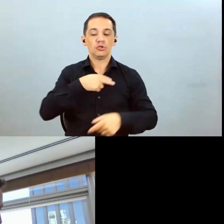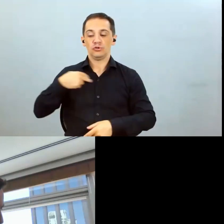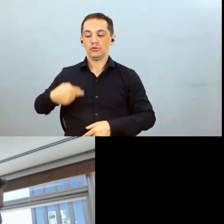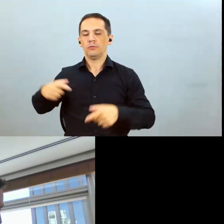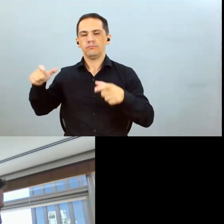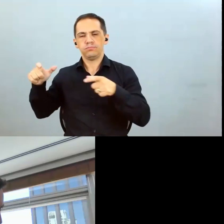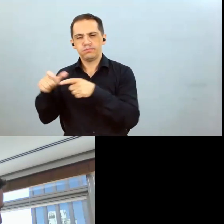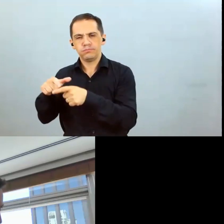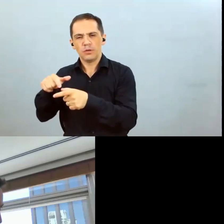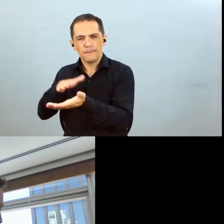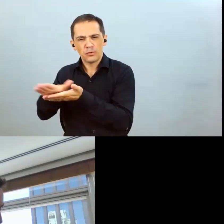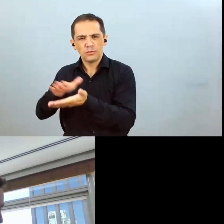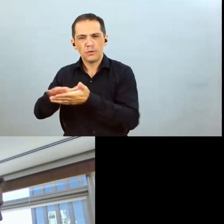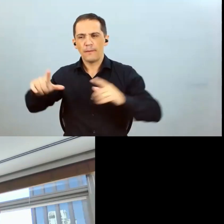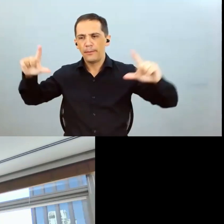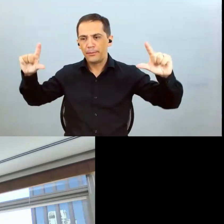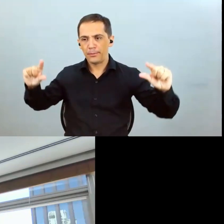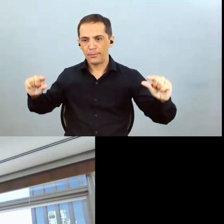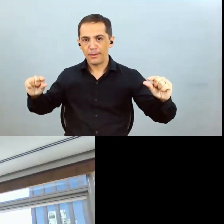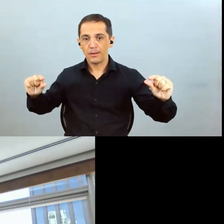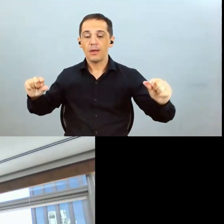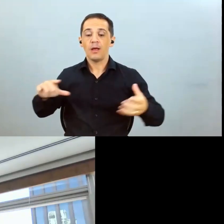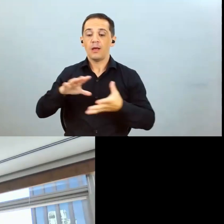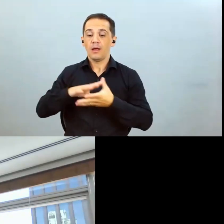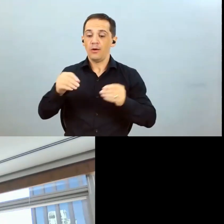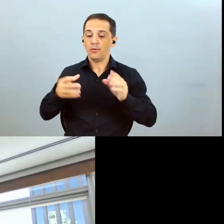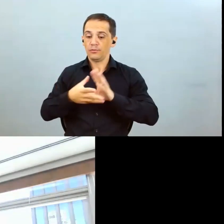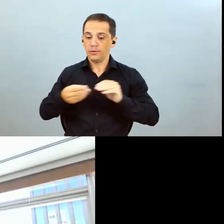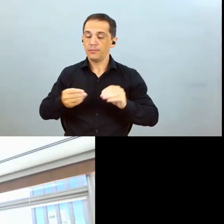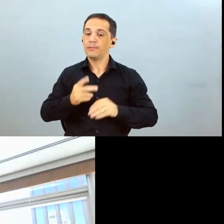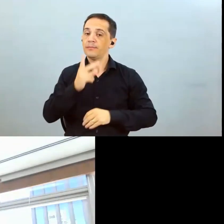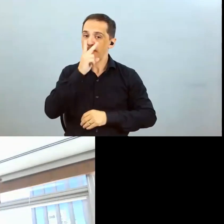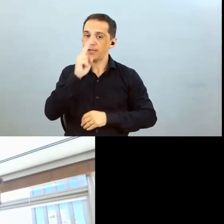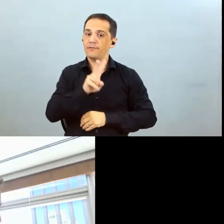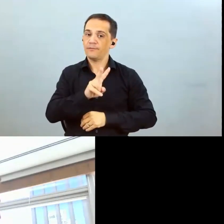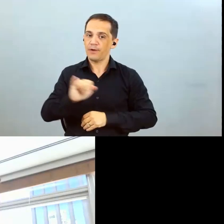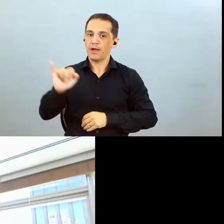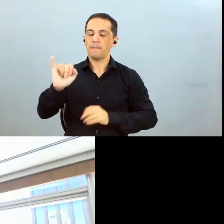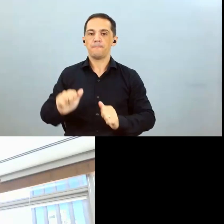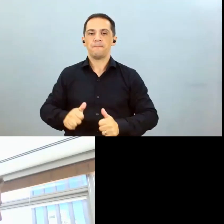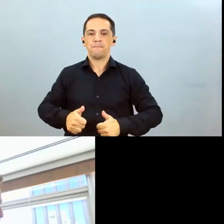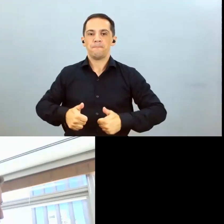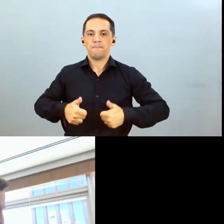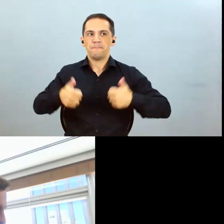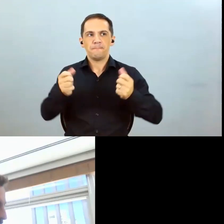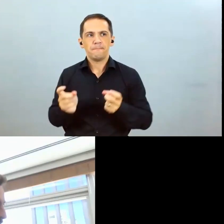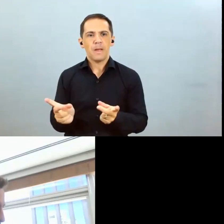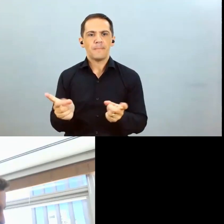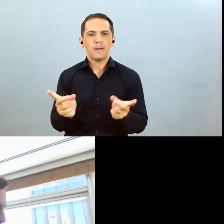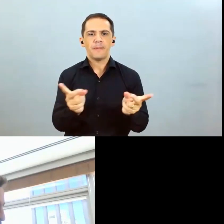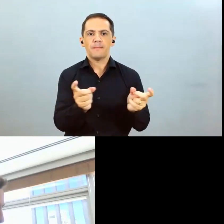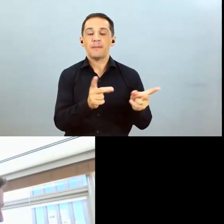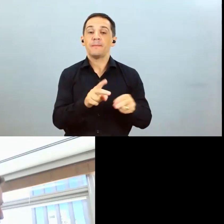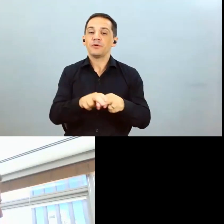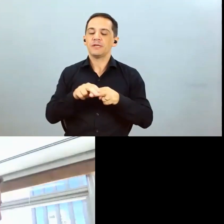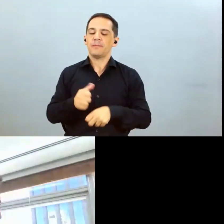é o cenário de algodão um cenário de alta e não de baixa, né? Então, por isso também essa postergação da venda do algodão esperando